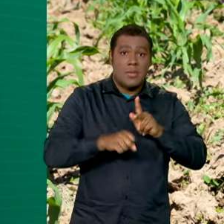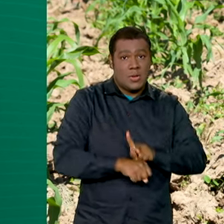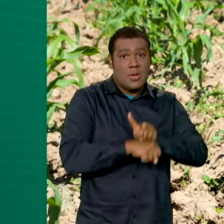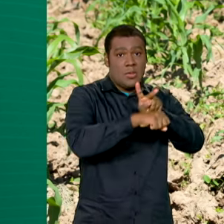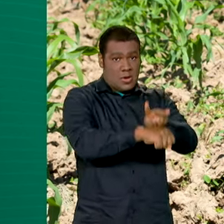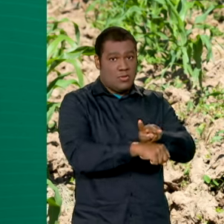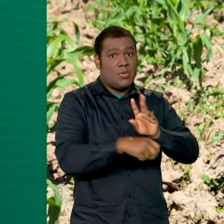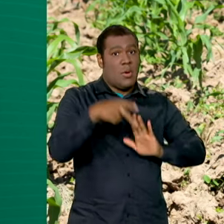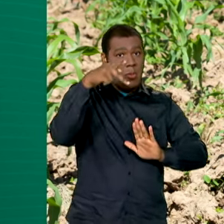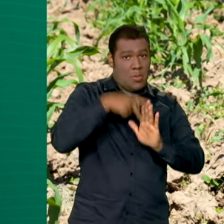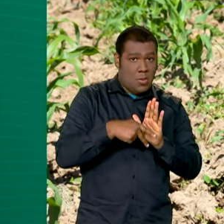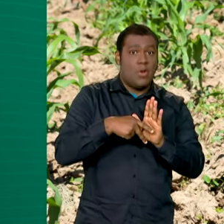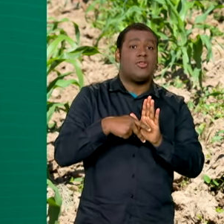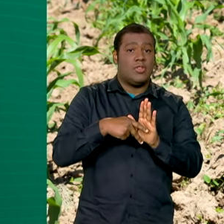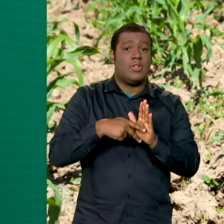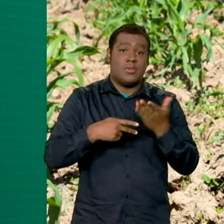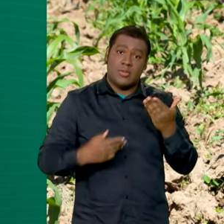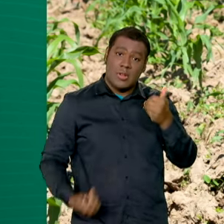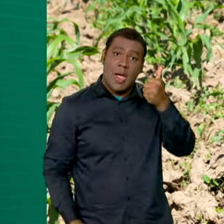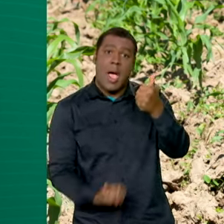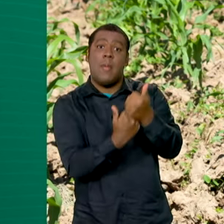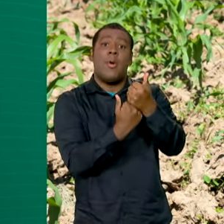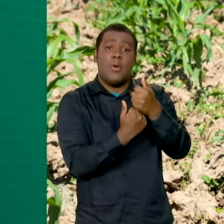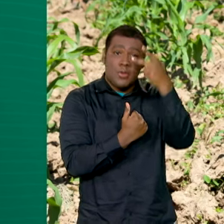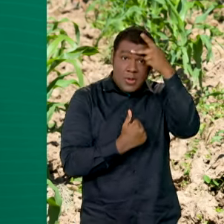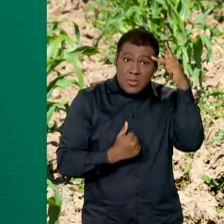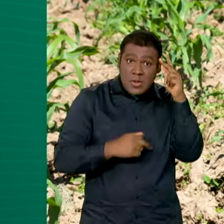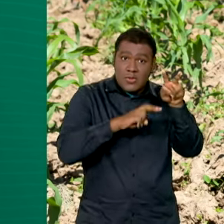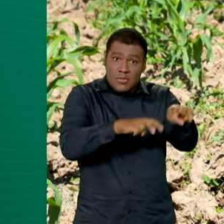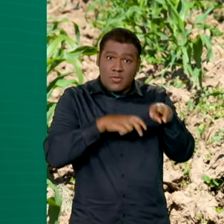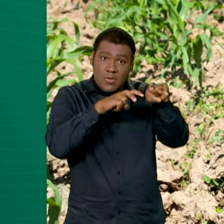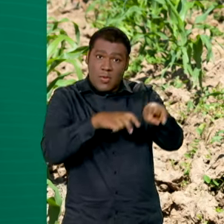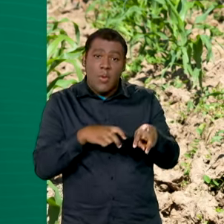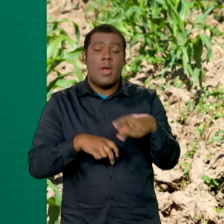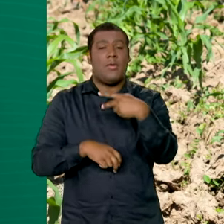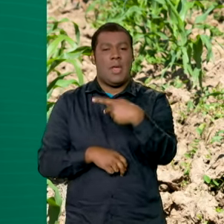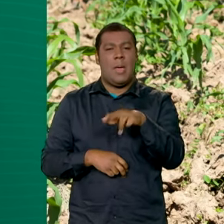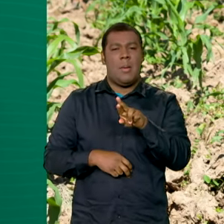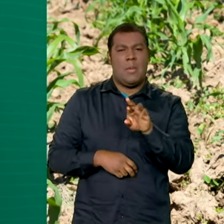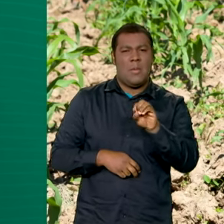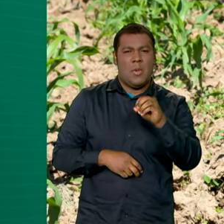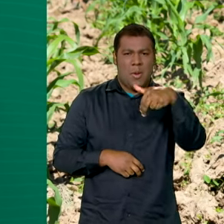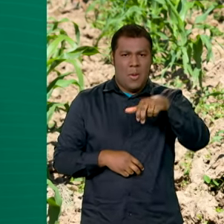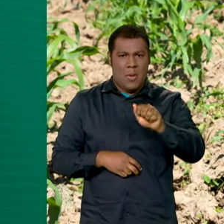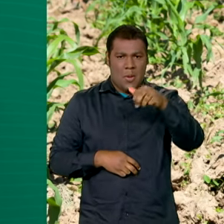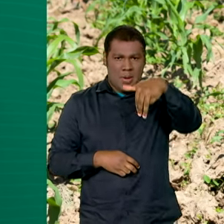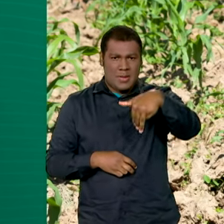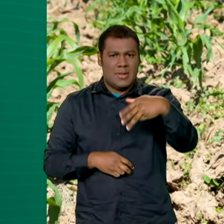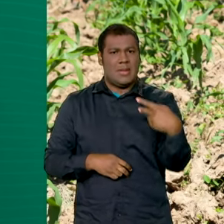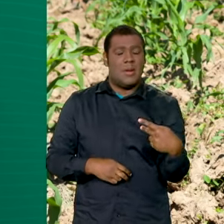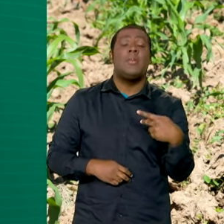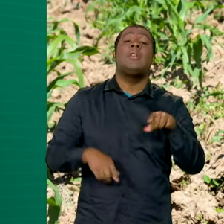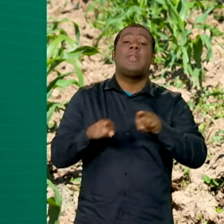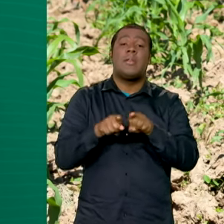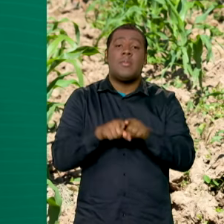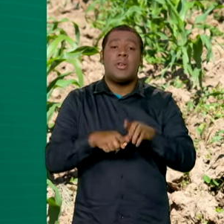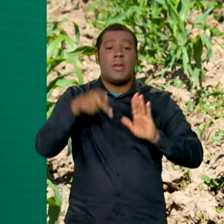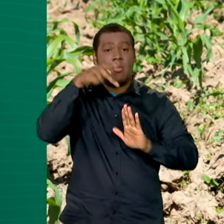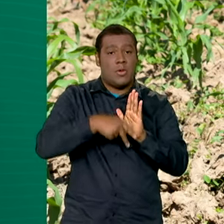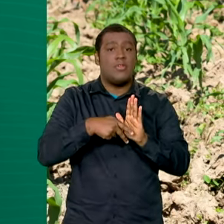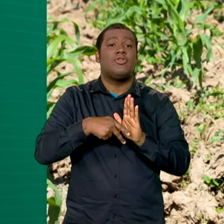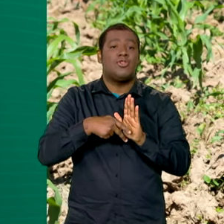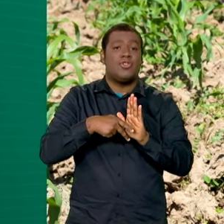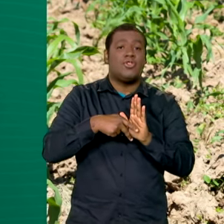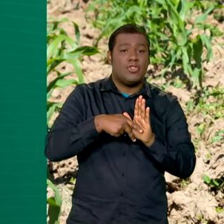Programa Nacional de Apoio ao Médio Produtor Rural, Pronamp, e no Programa Nacional de Fortalecimento da Agricultura Familiar,